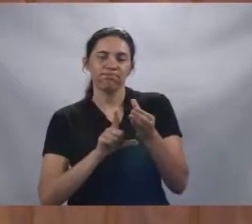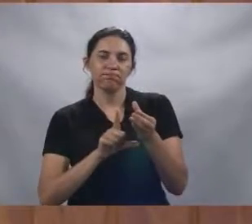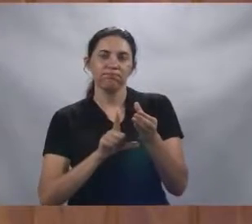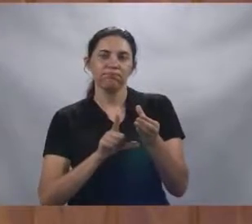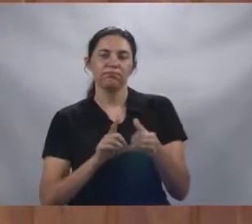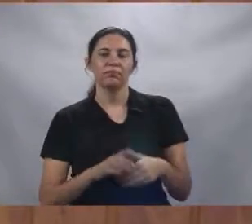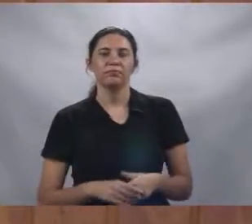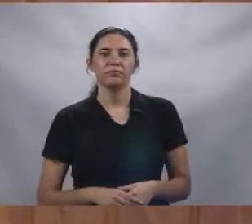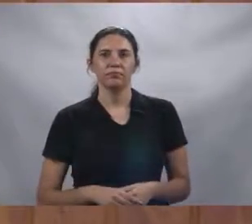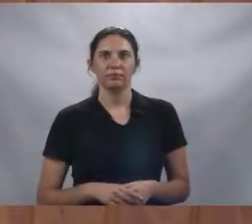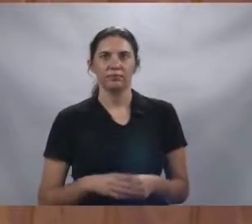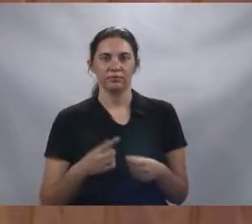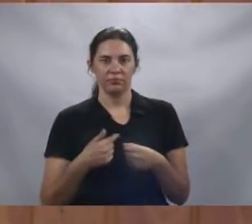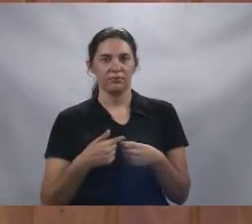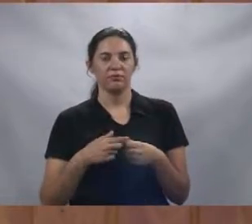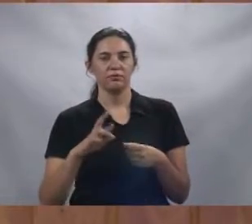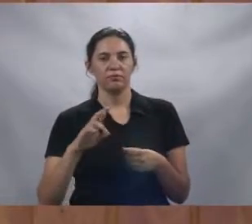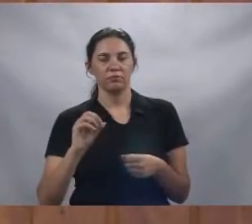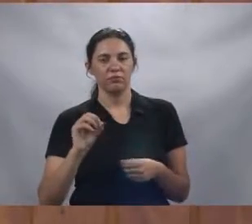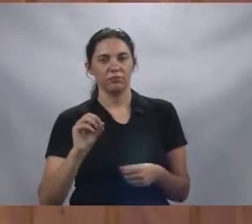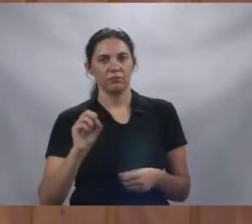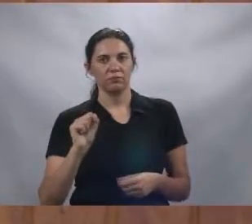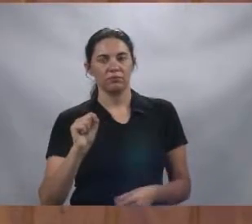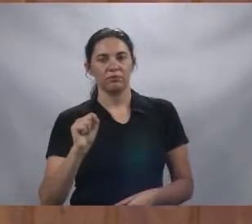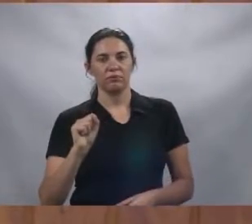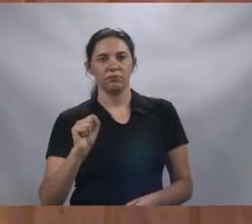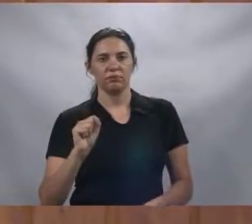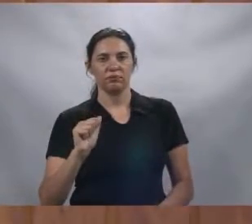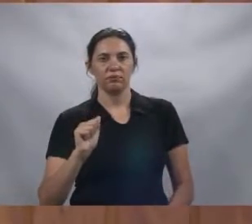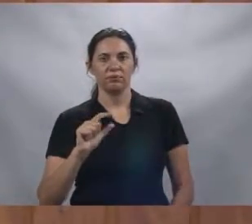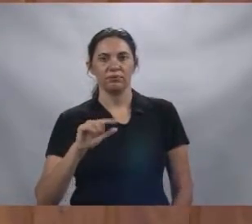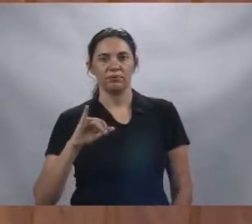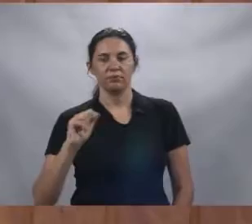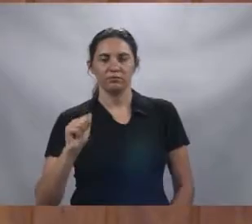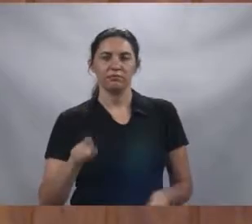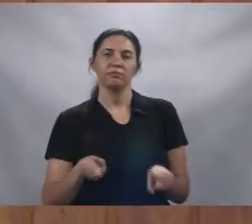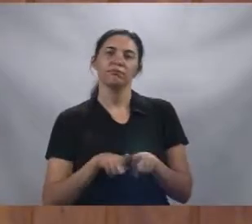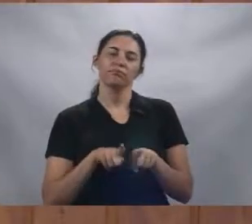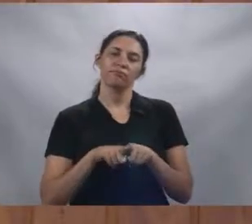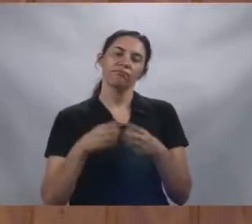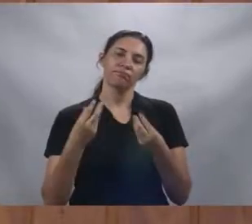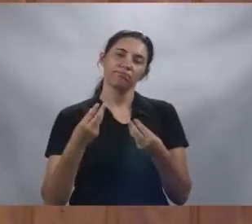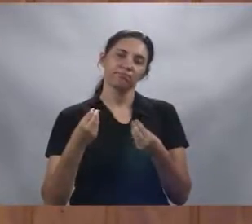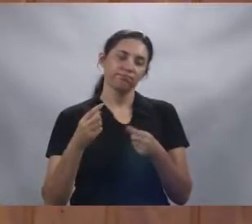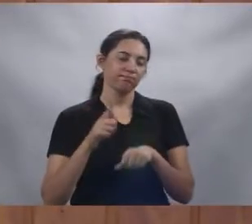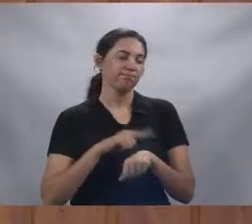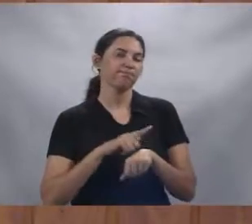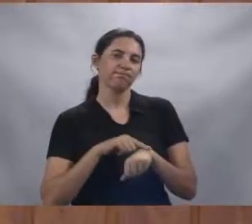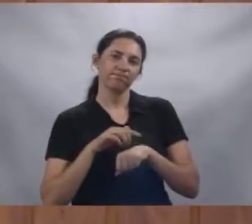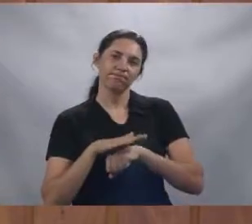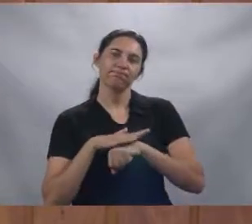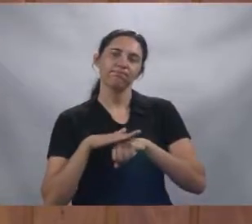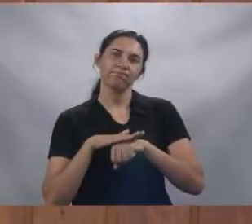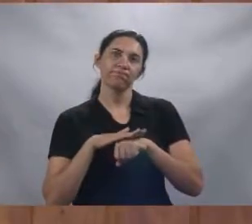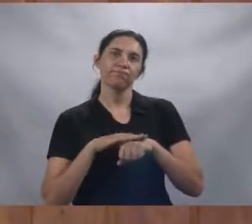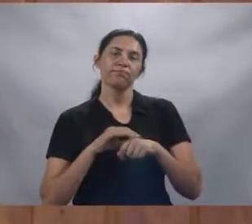E Rosália também não é diferente. Ficamos lá bastante tempo, lá, conversando. Fizemos até uma